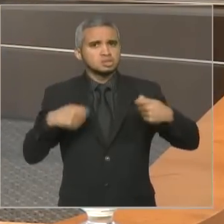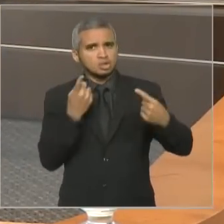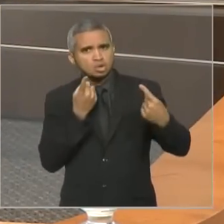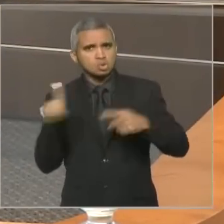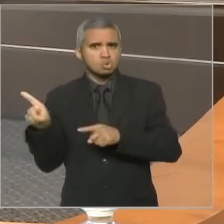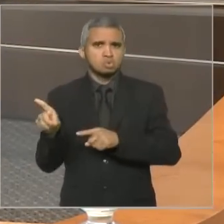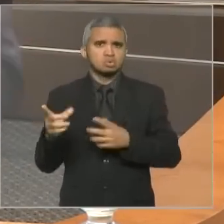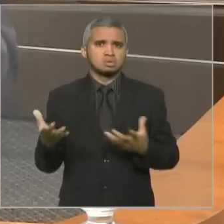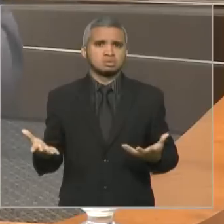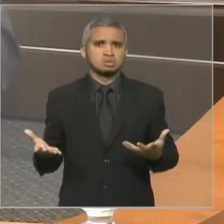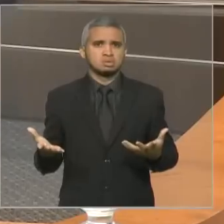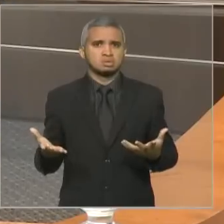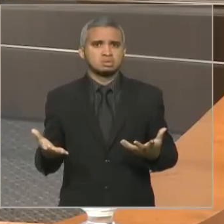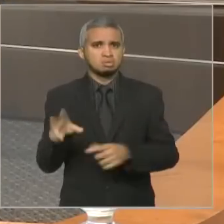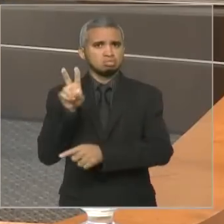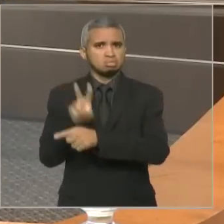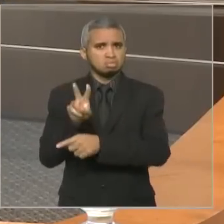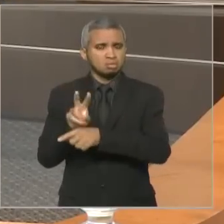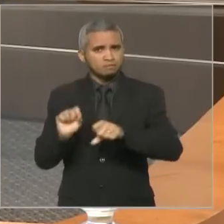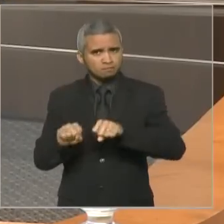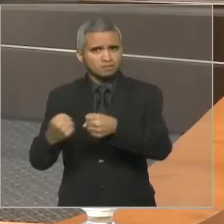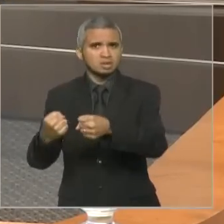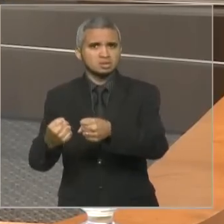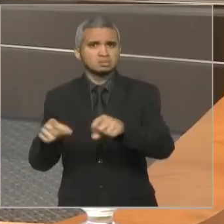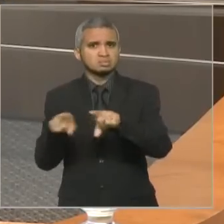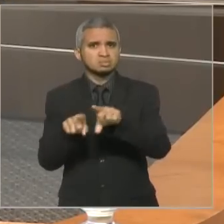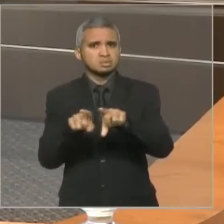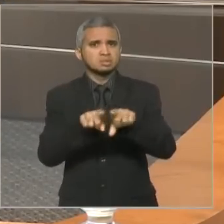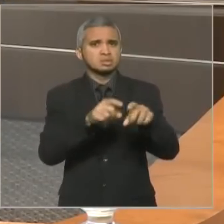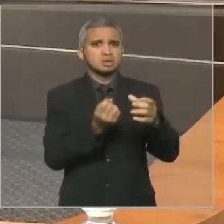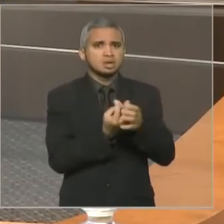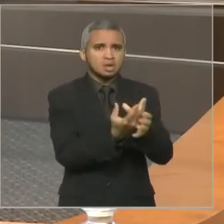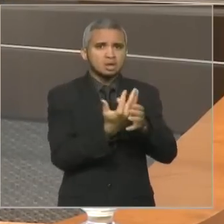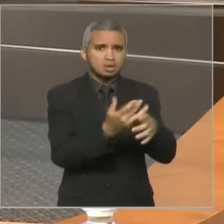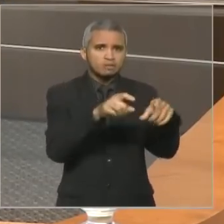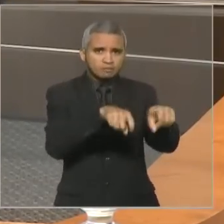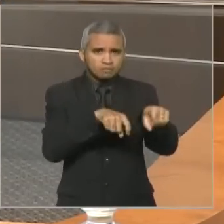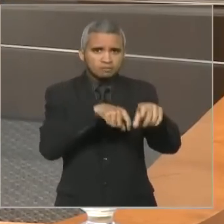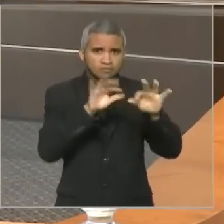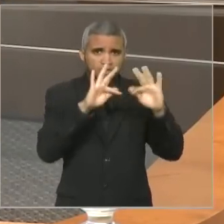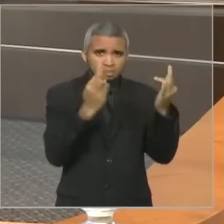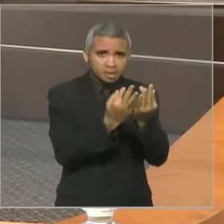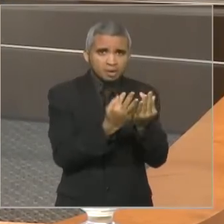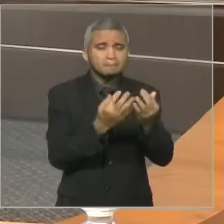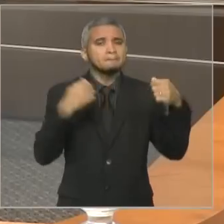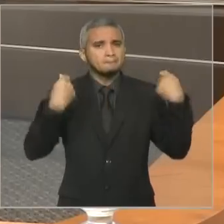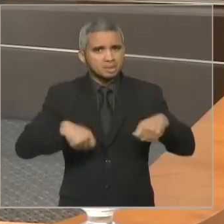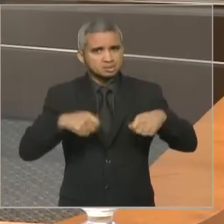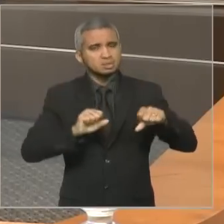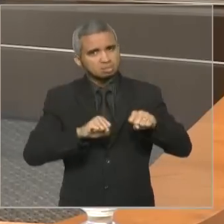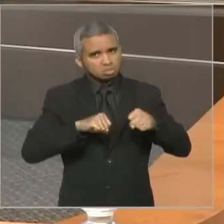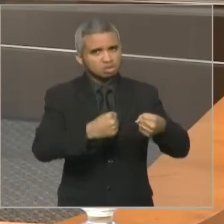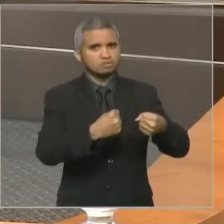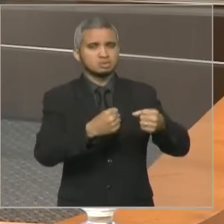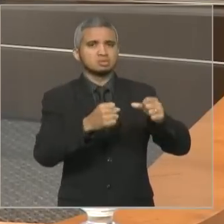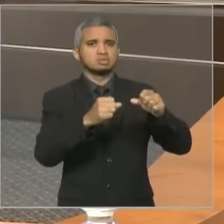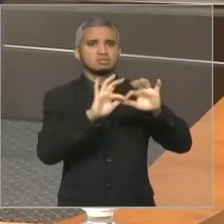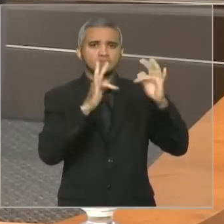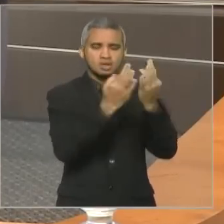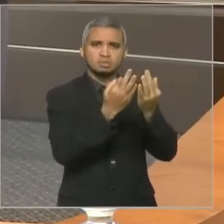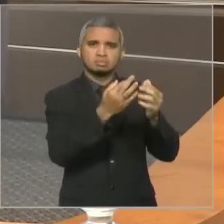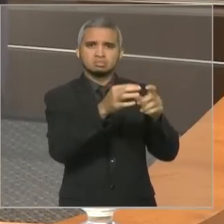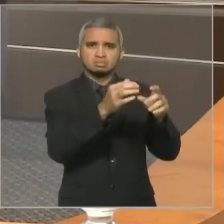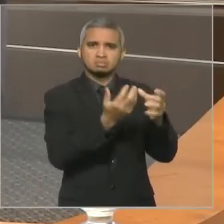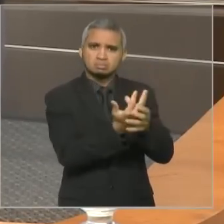é o consumidor. Aqueles que defendem a agricultura familiar vão ter que defender a agricultura familiar. Ou não vão ter que defender a agricultura familiar?